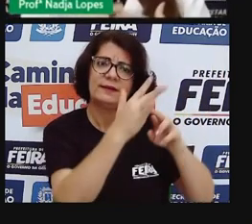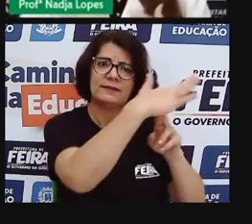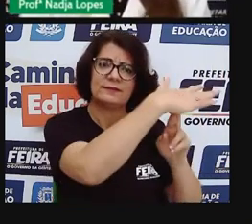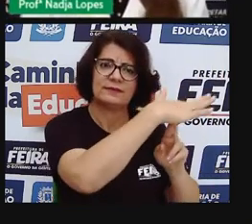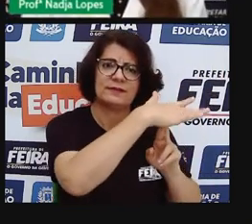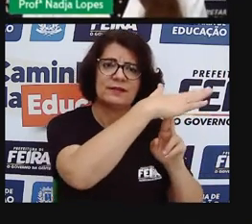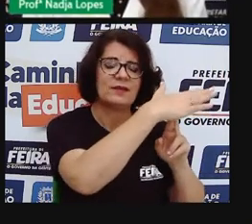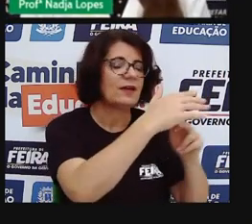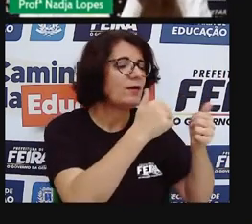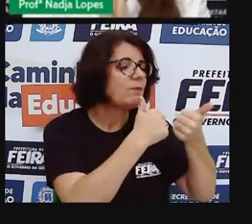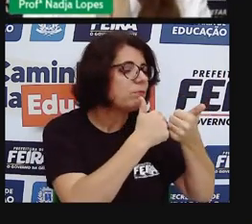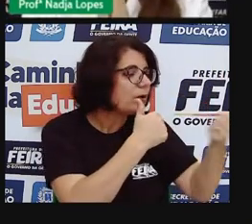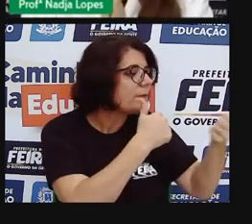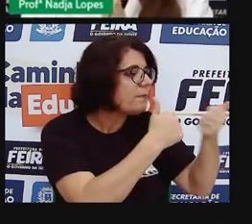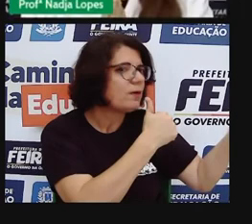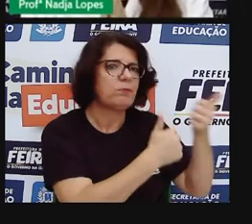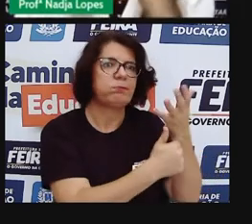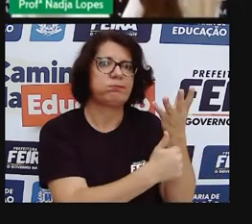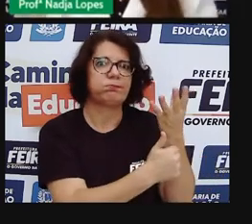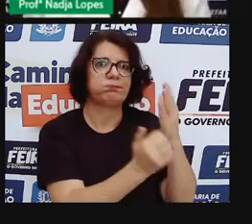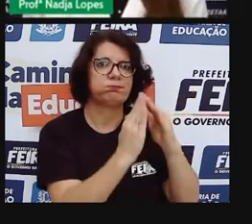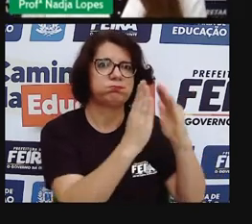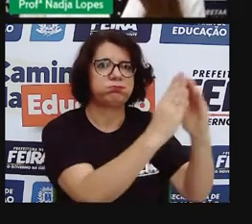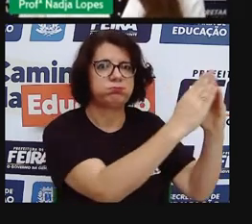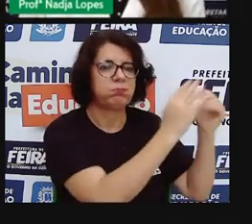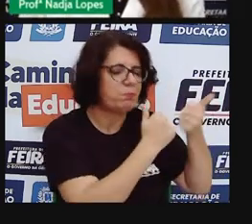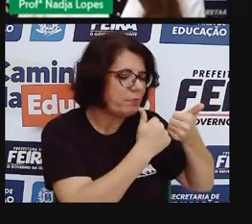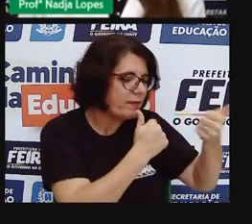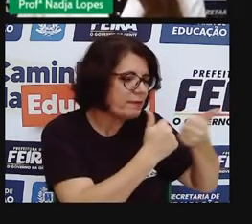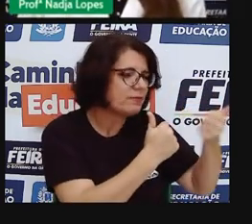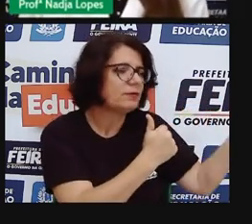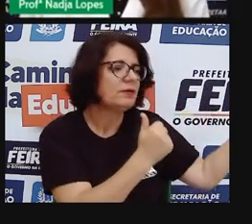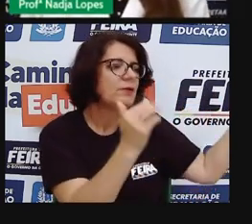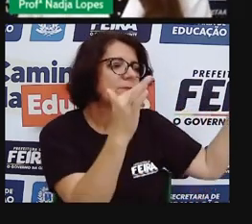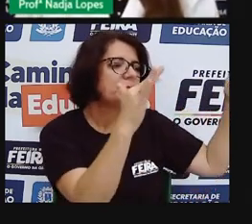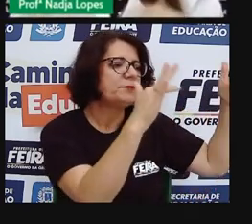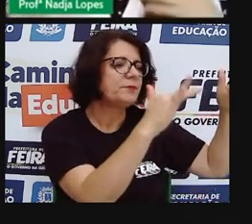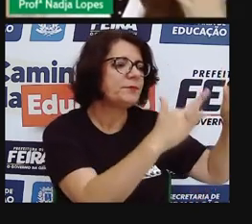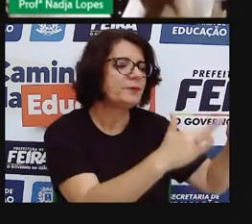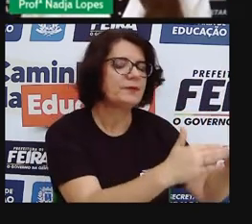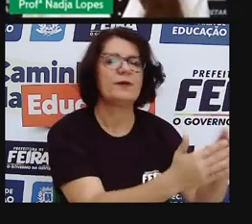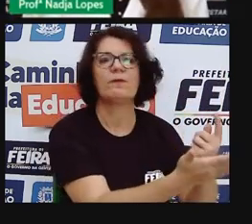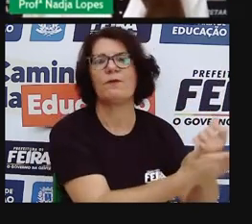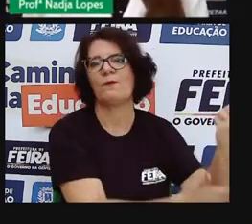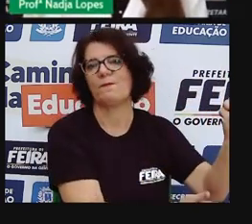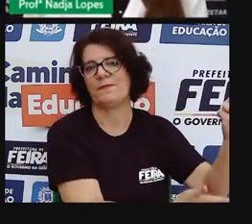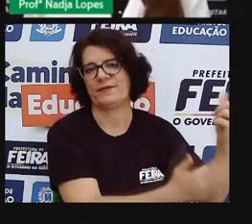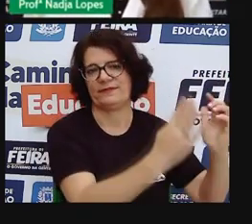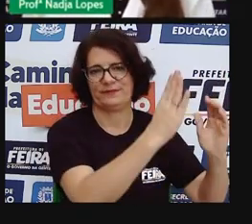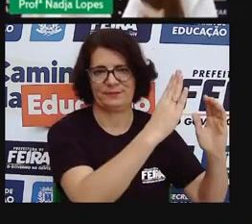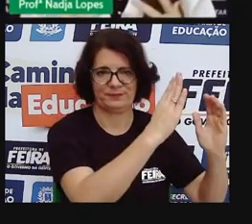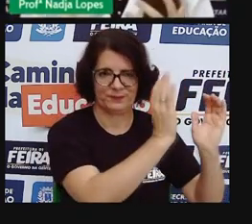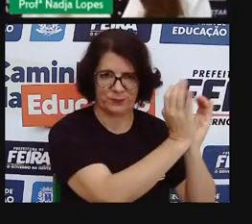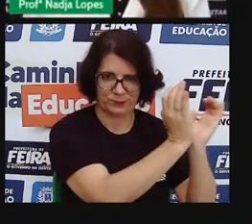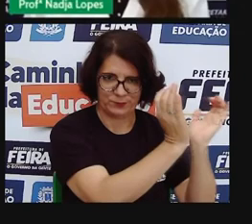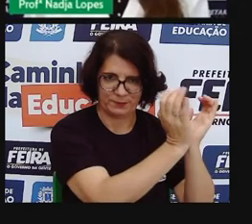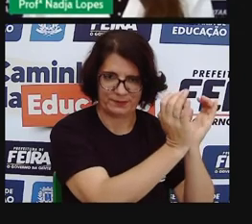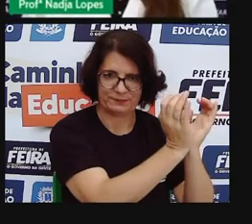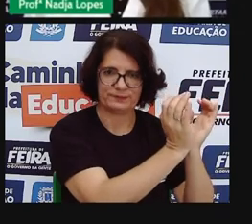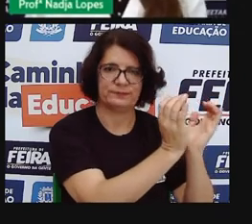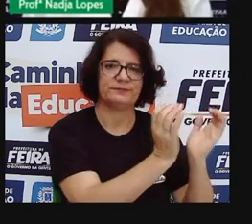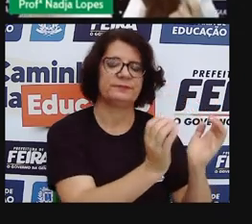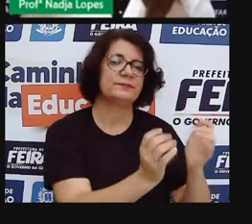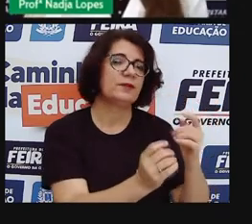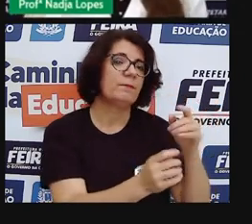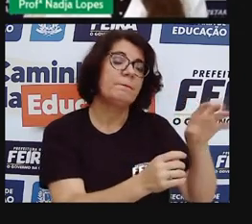ali próximo, então, é um local de passagem, né, e a variedade de produtos, a gente pode escolher,